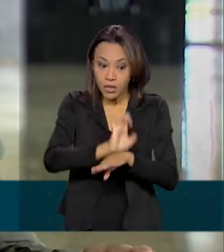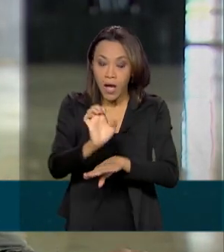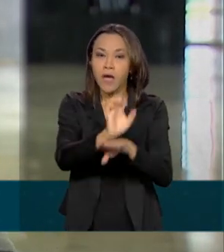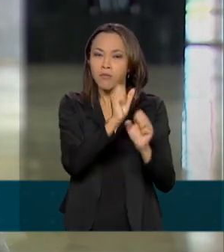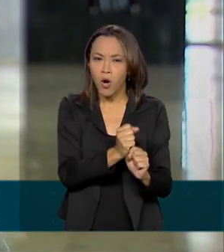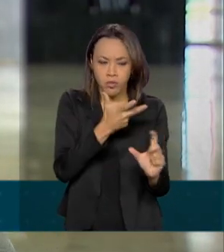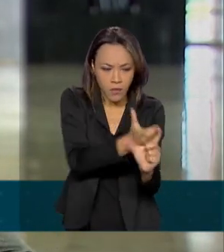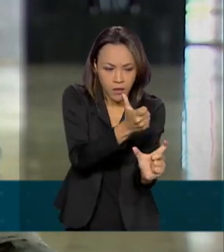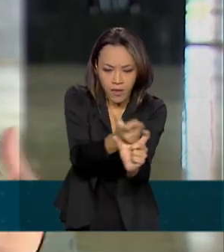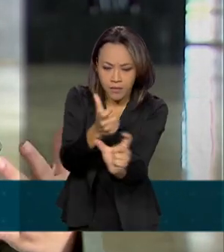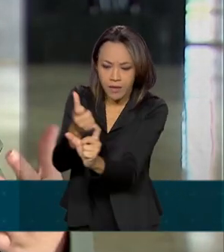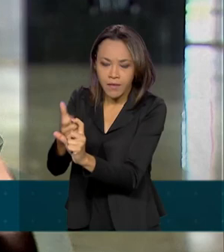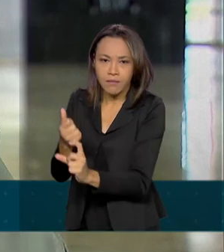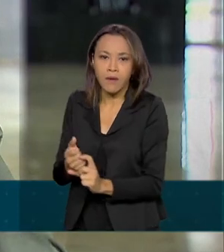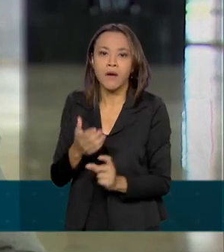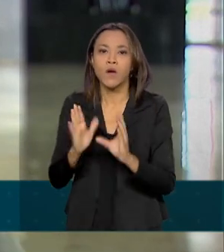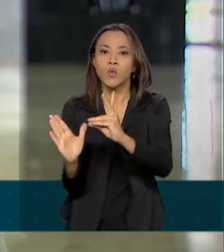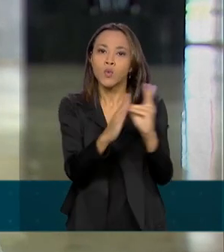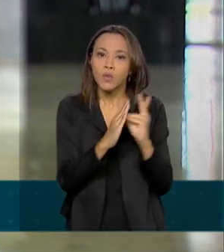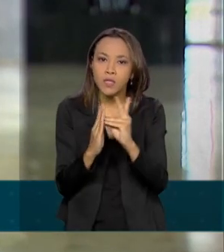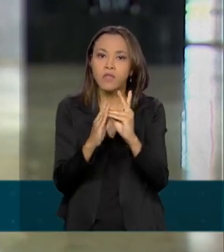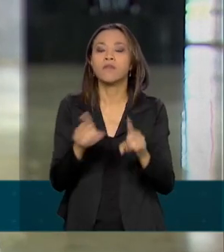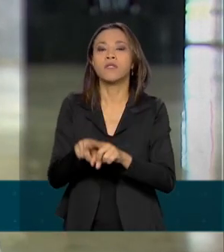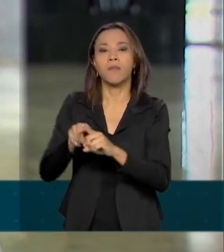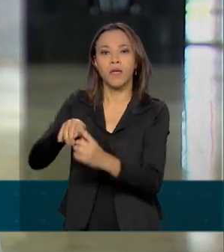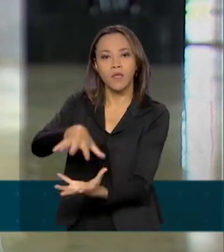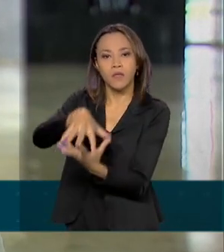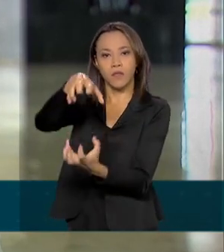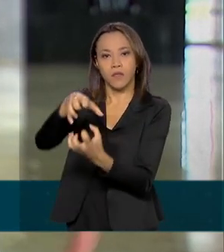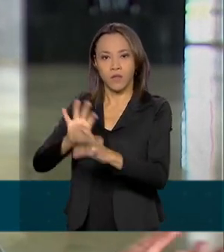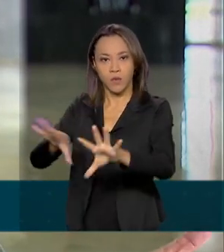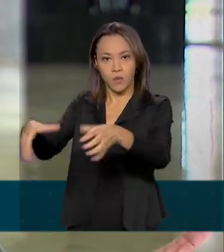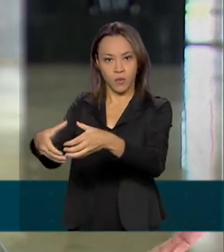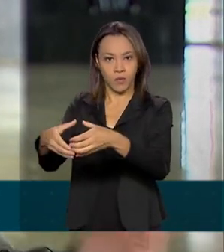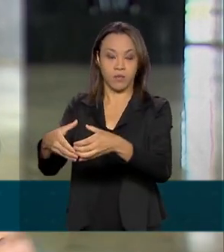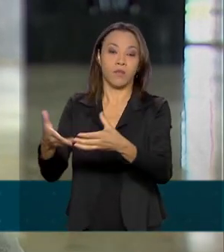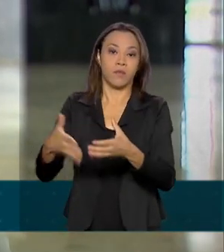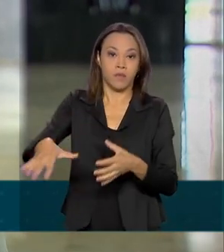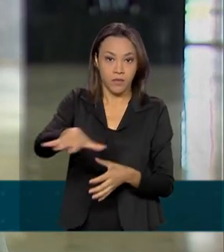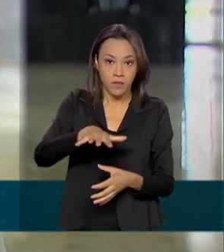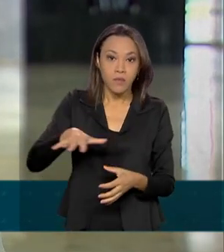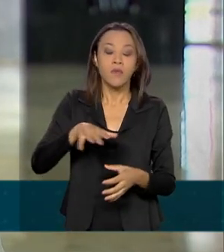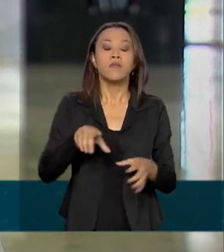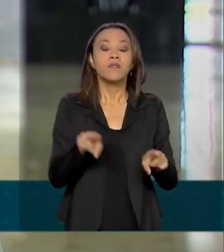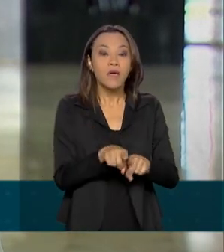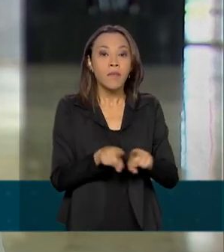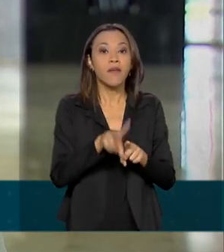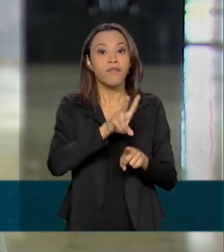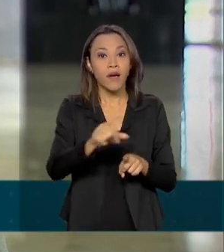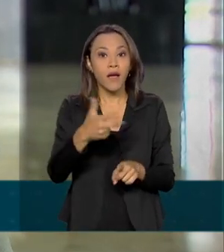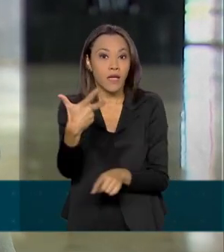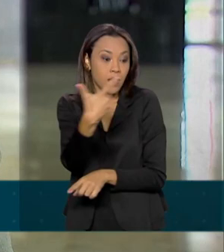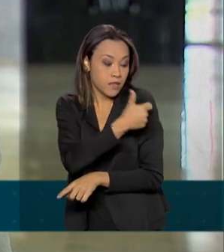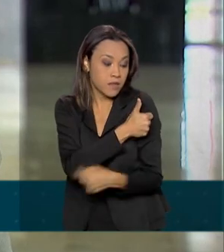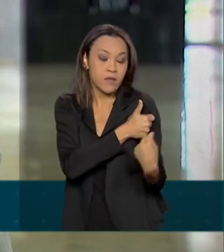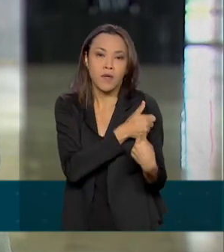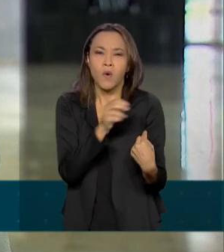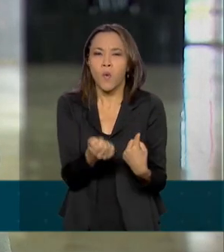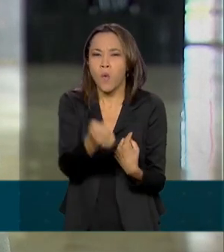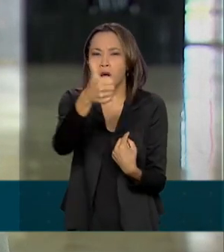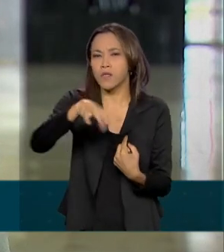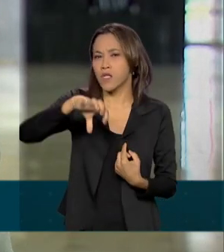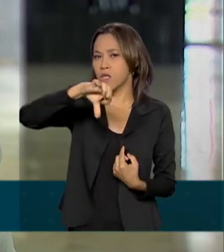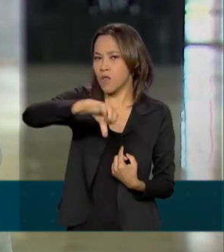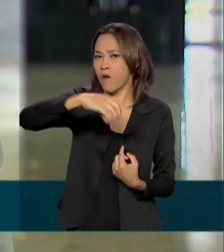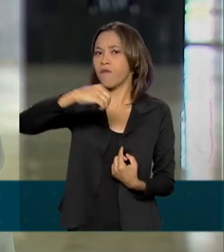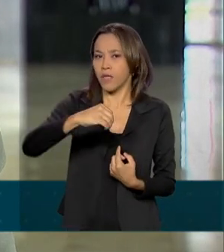indígenas aldeados e os idosos em instituições de longa permanência. Além disso, a quantidade vai permitir imunizar quase 90